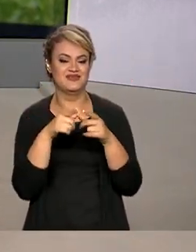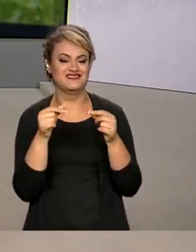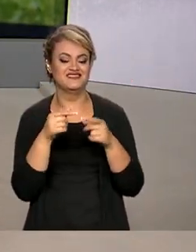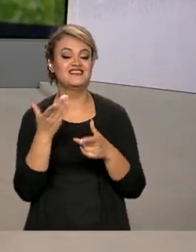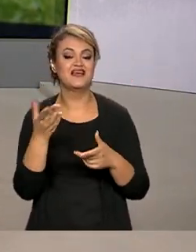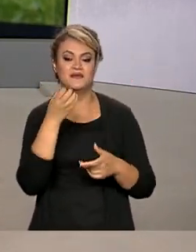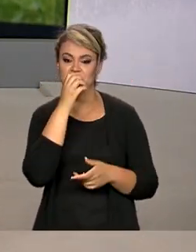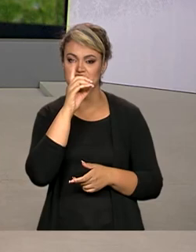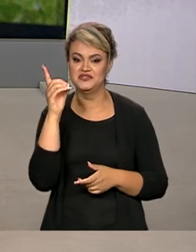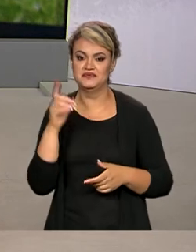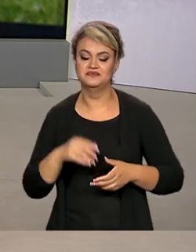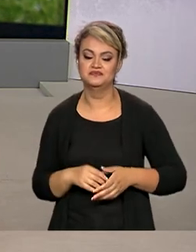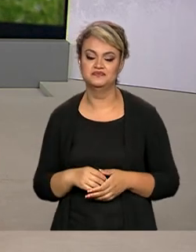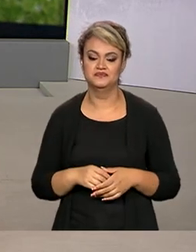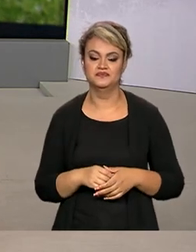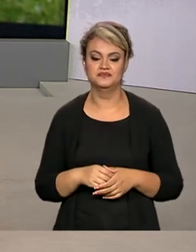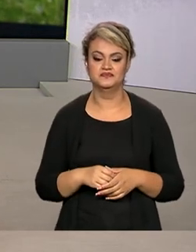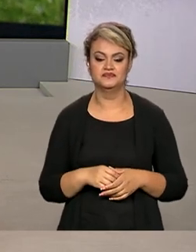Não é isso, Márcia? Bom dia!